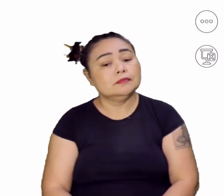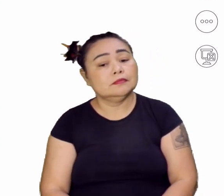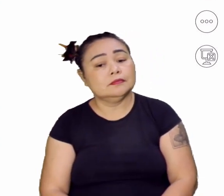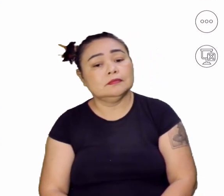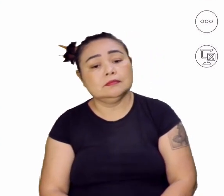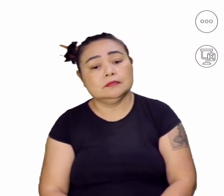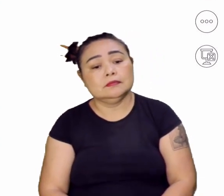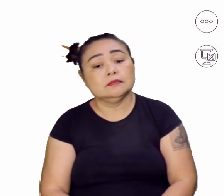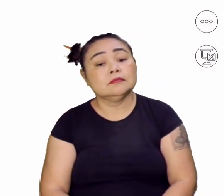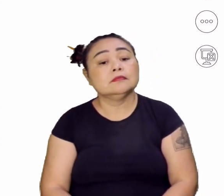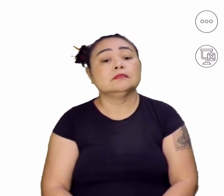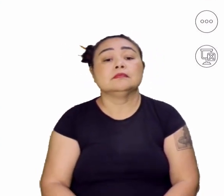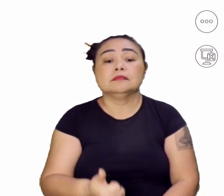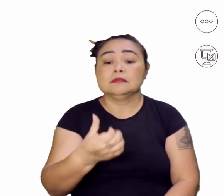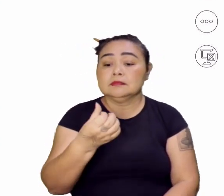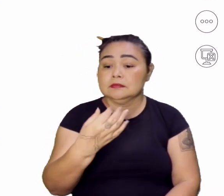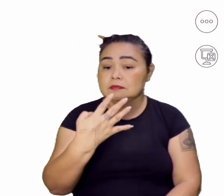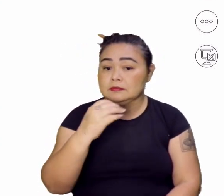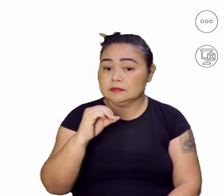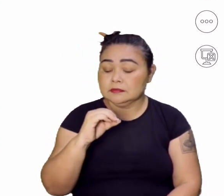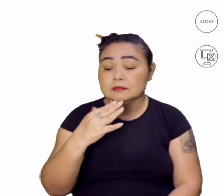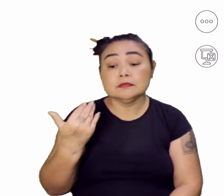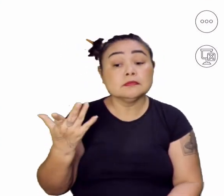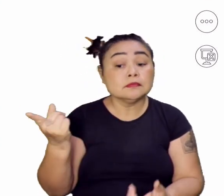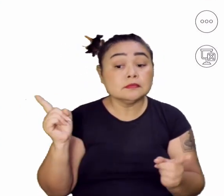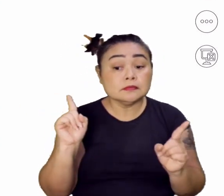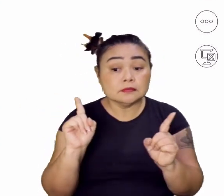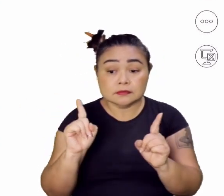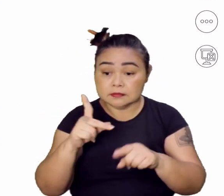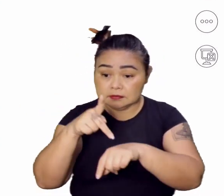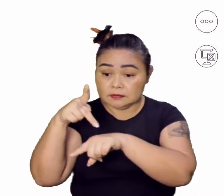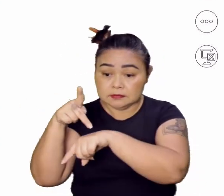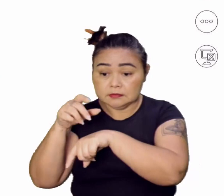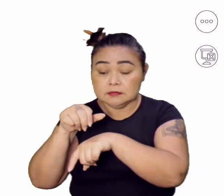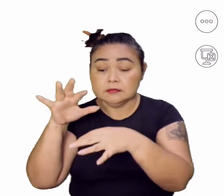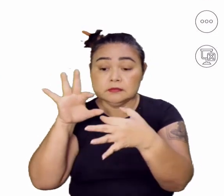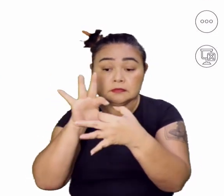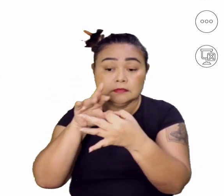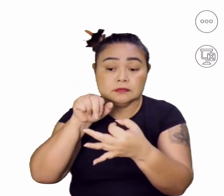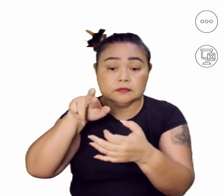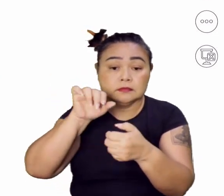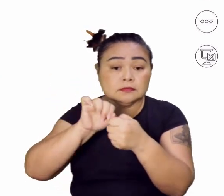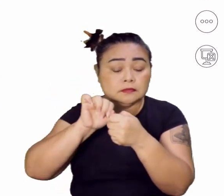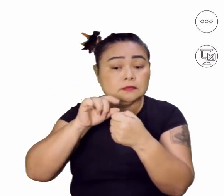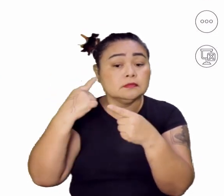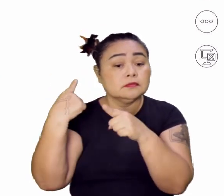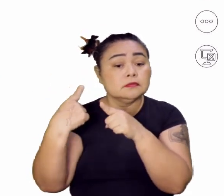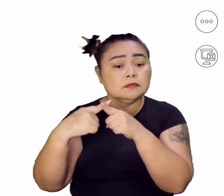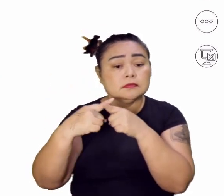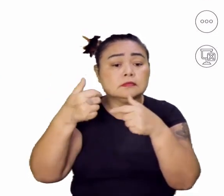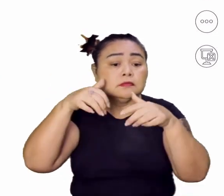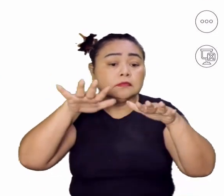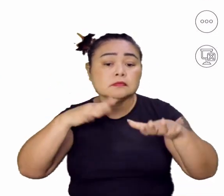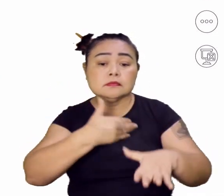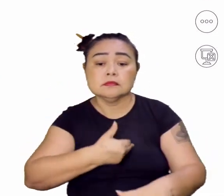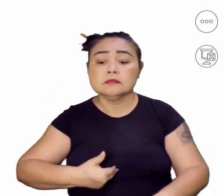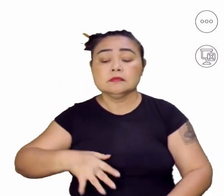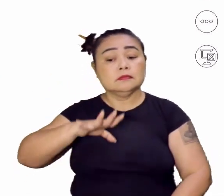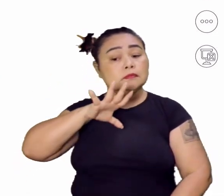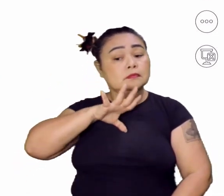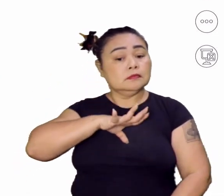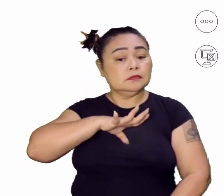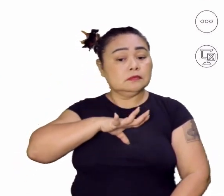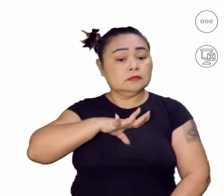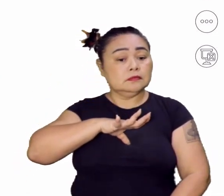Em 1640, a União Ibérica chegou ao fim por causa do reestabelecimento de um governante português.